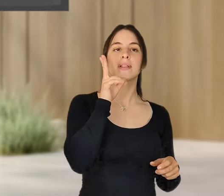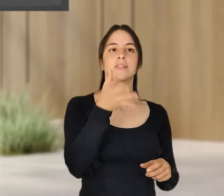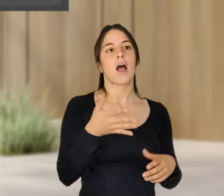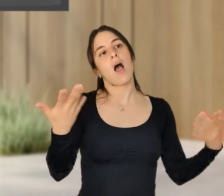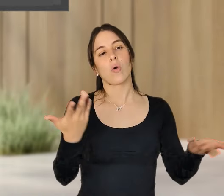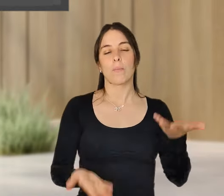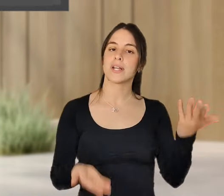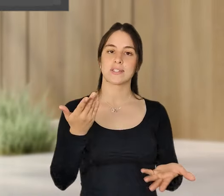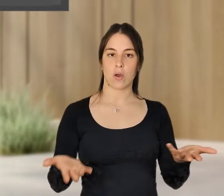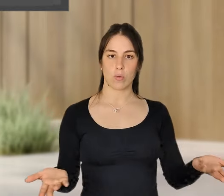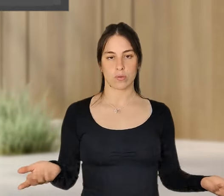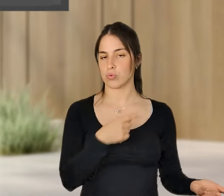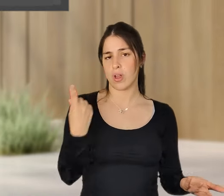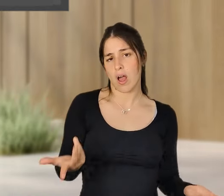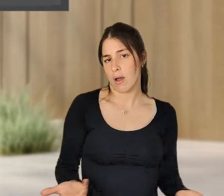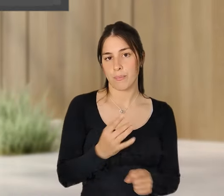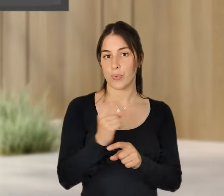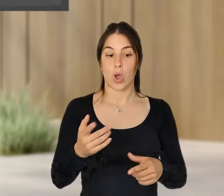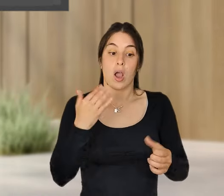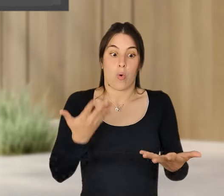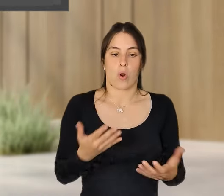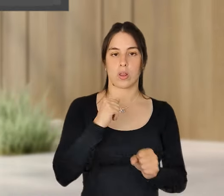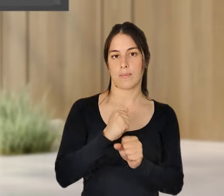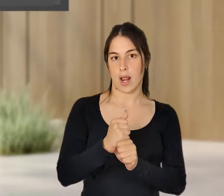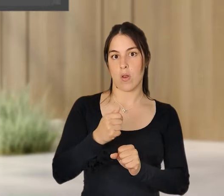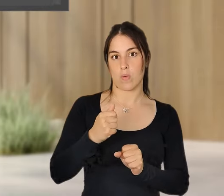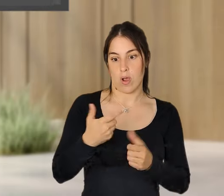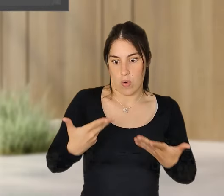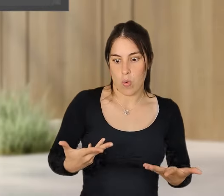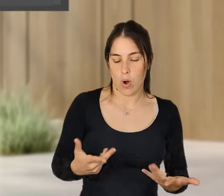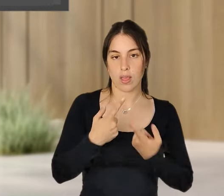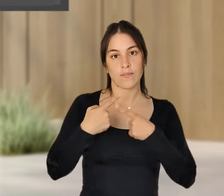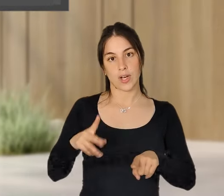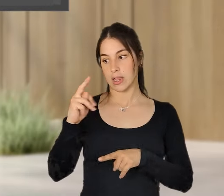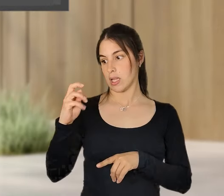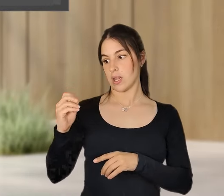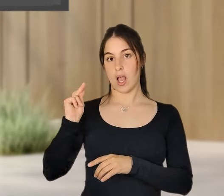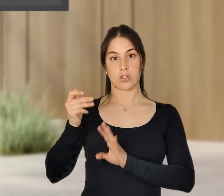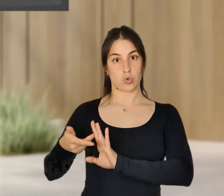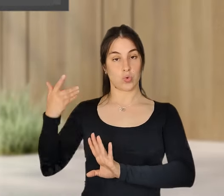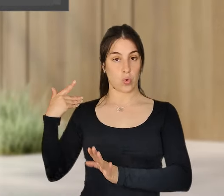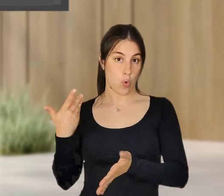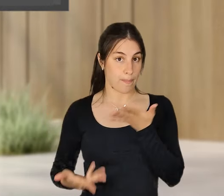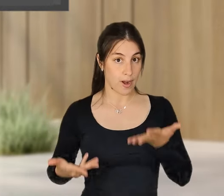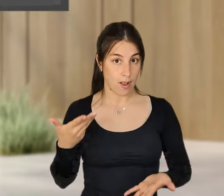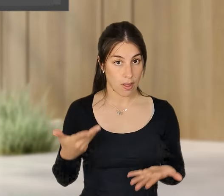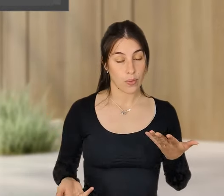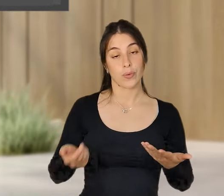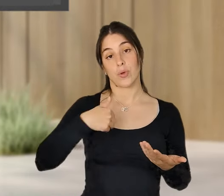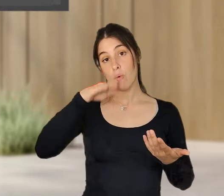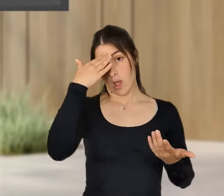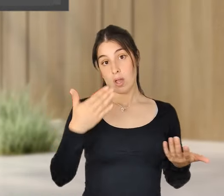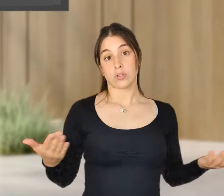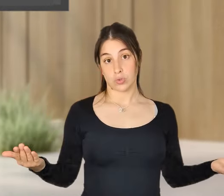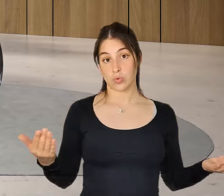comparações, é muito difícil porque os trabalhos agora não são como eram há 30 anos, eu acho que isso justifica muito esta diferente perspectiva.